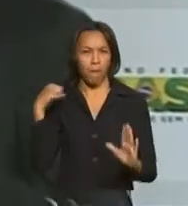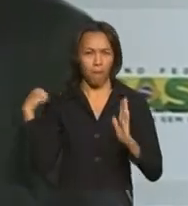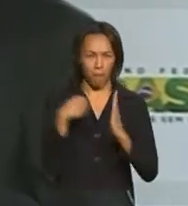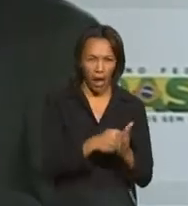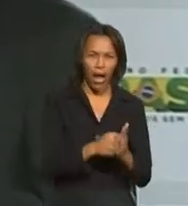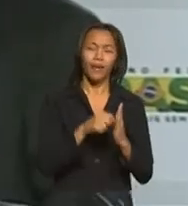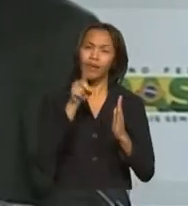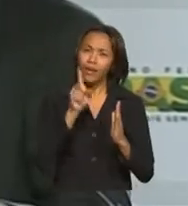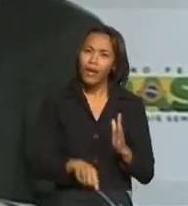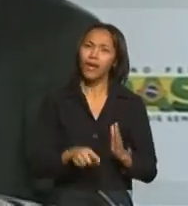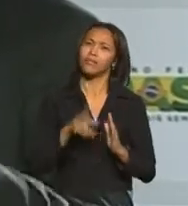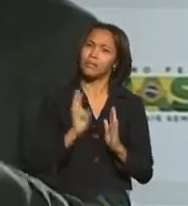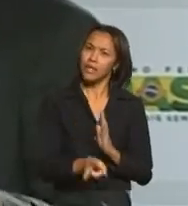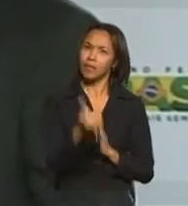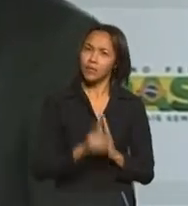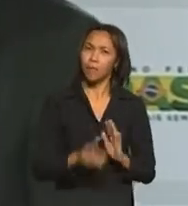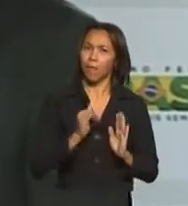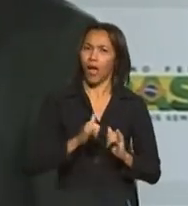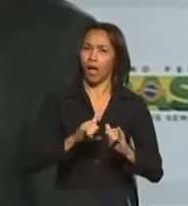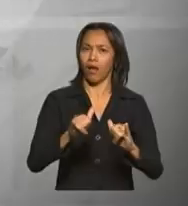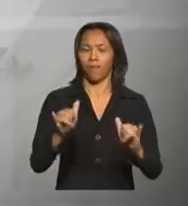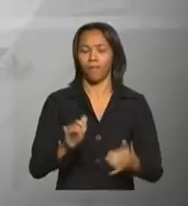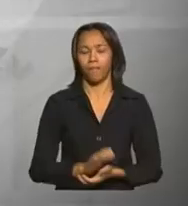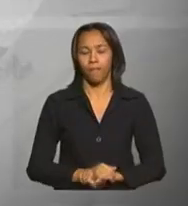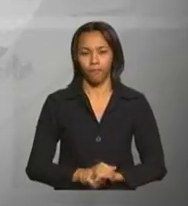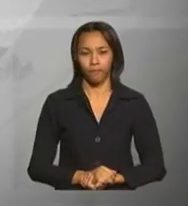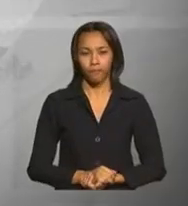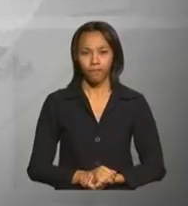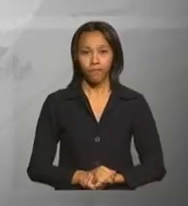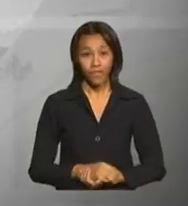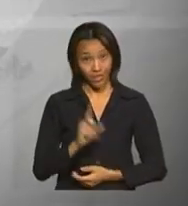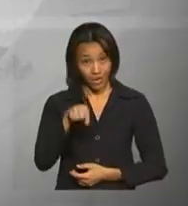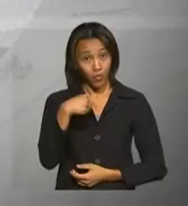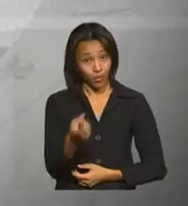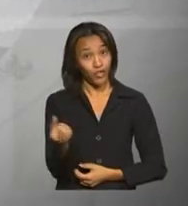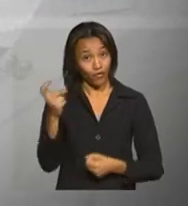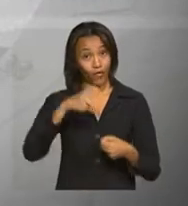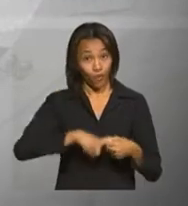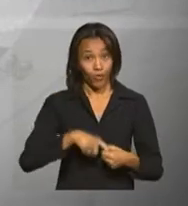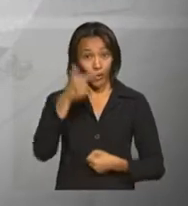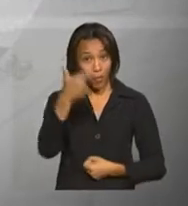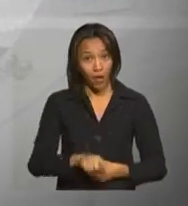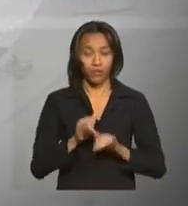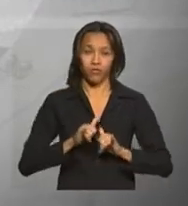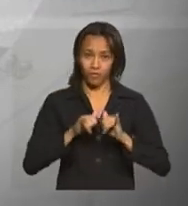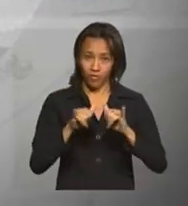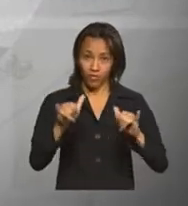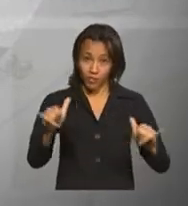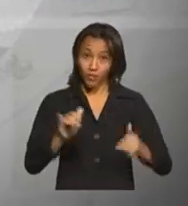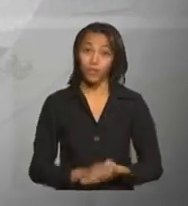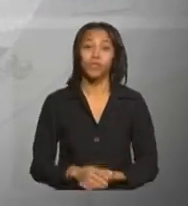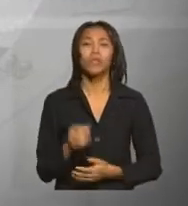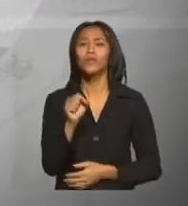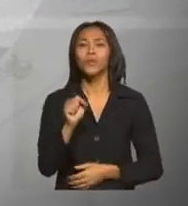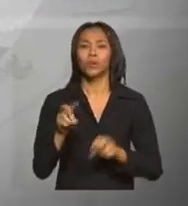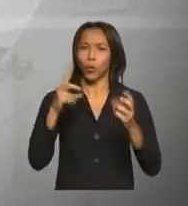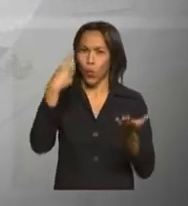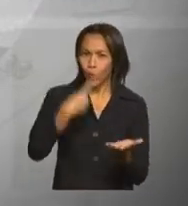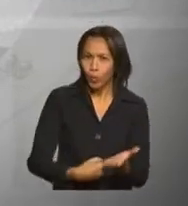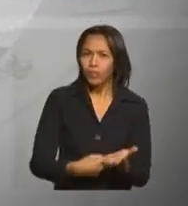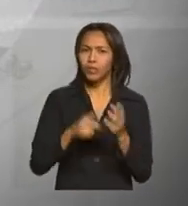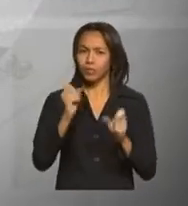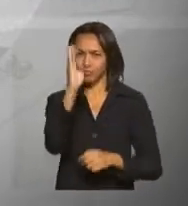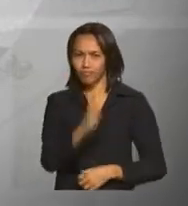que aí é uma campanha sistemática e continuada. E daqui a pouco a gente volta com outras informações sobre o Pacto